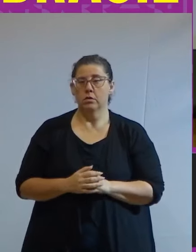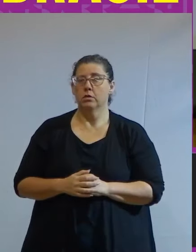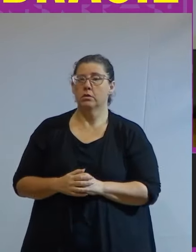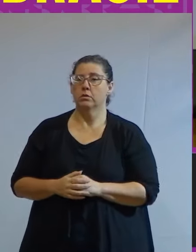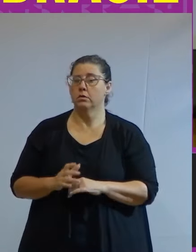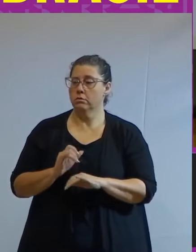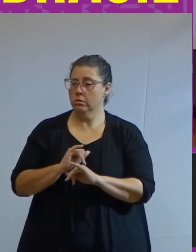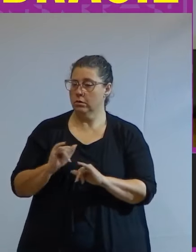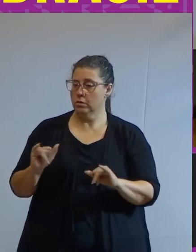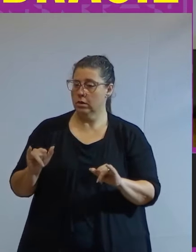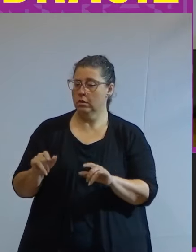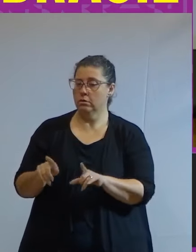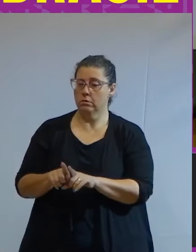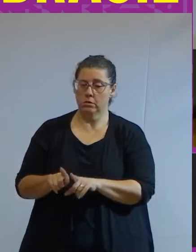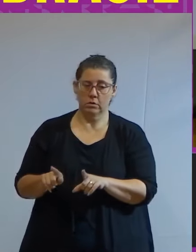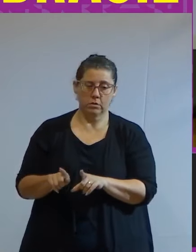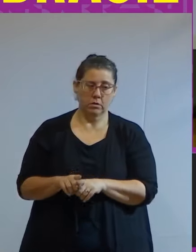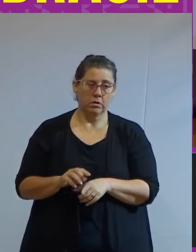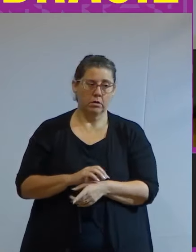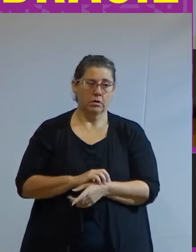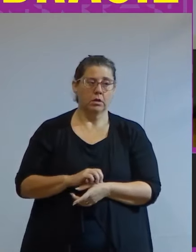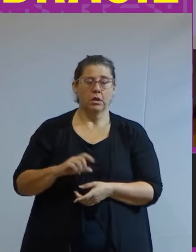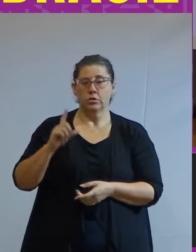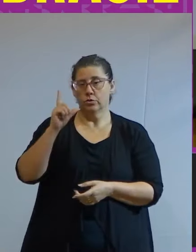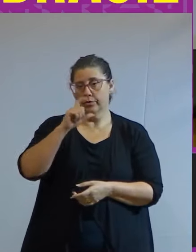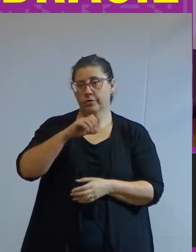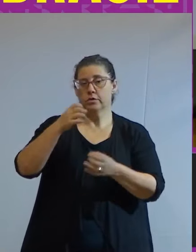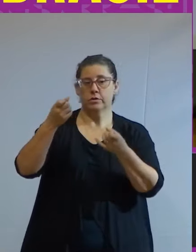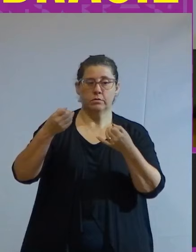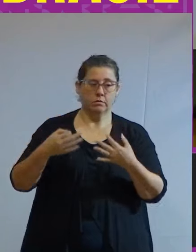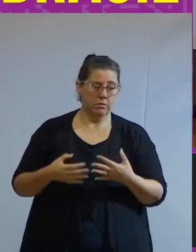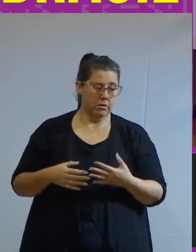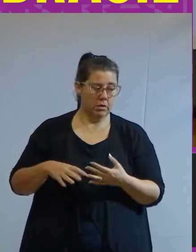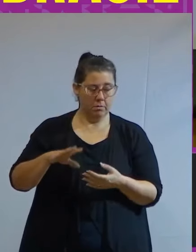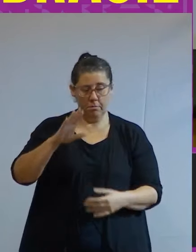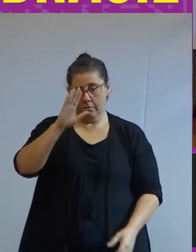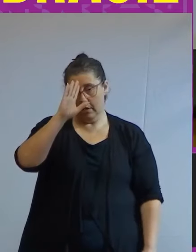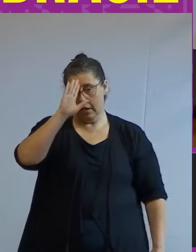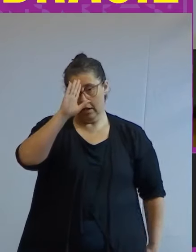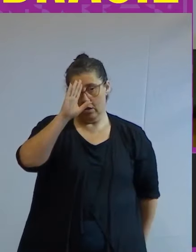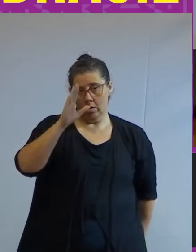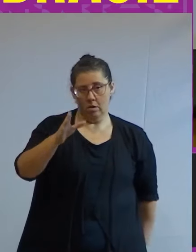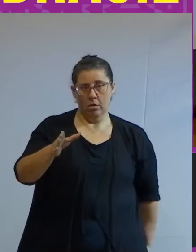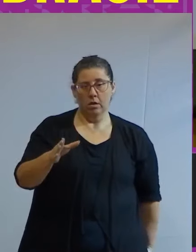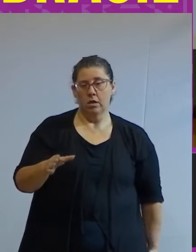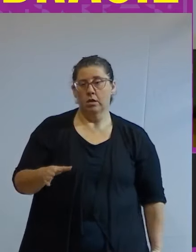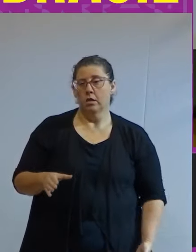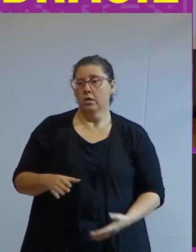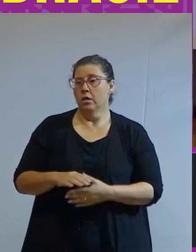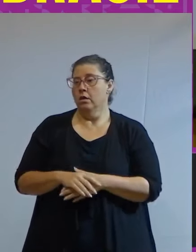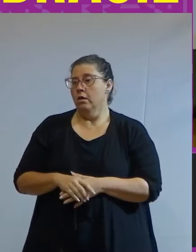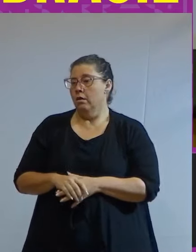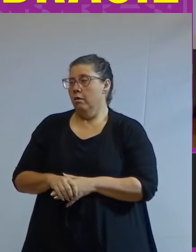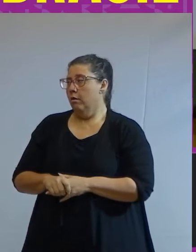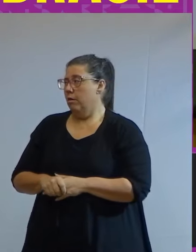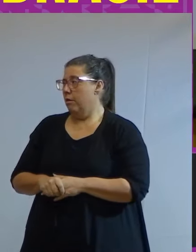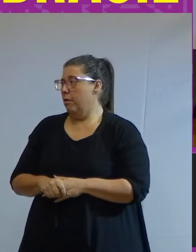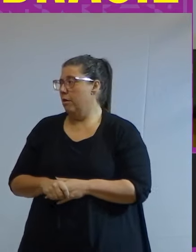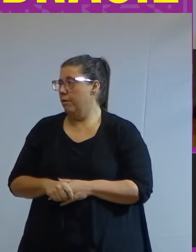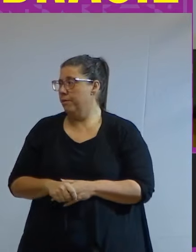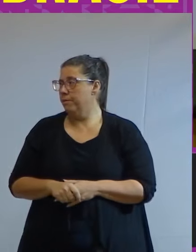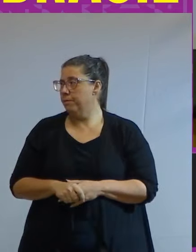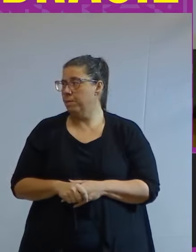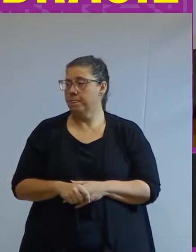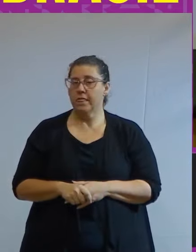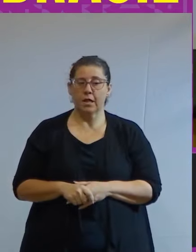disseram que é doloroso falar que priorizam além das contas básicas deixam de pagar